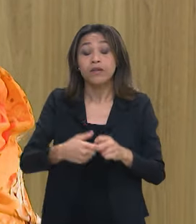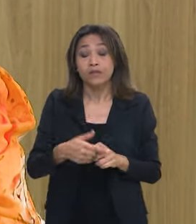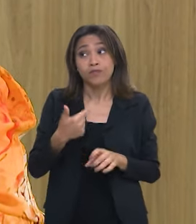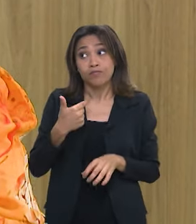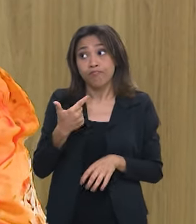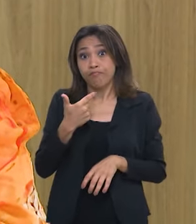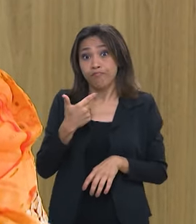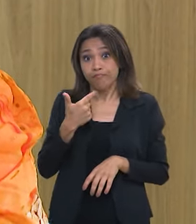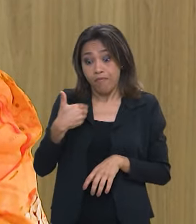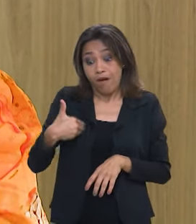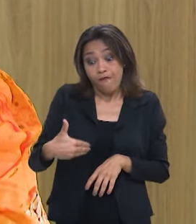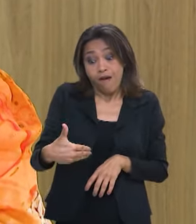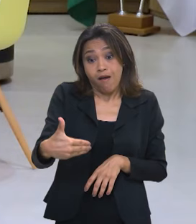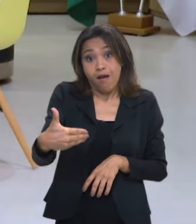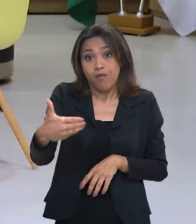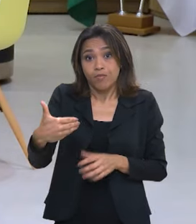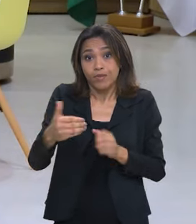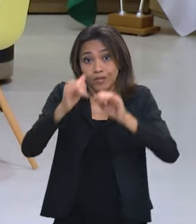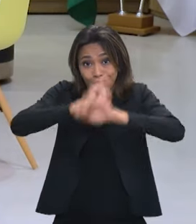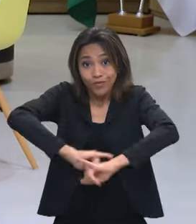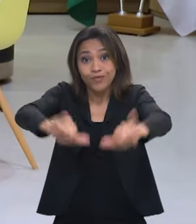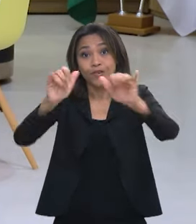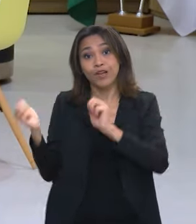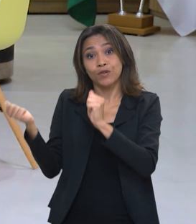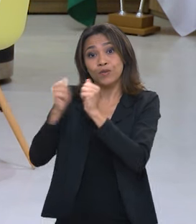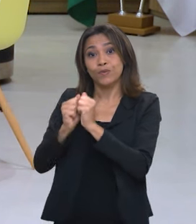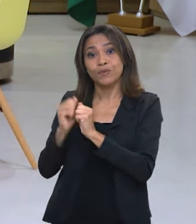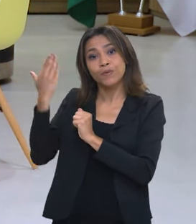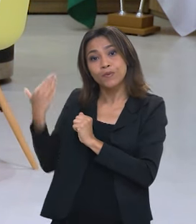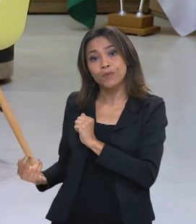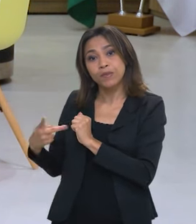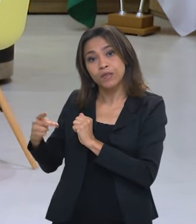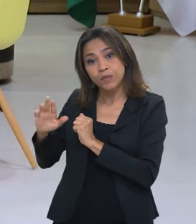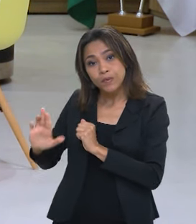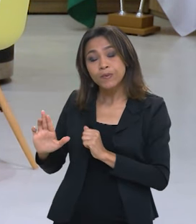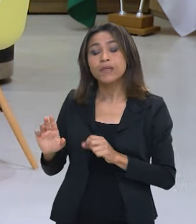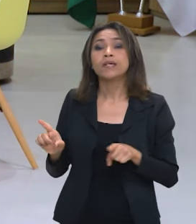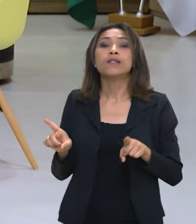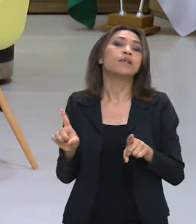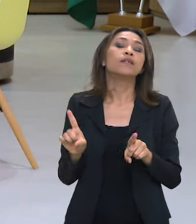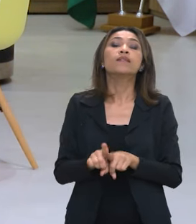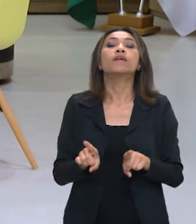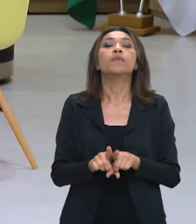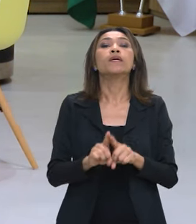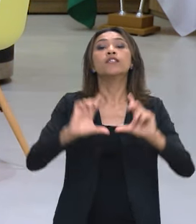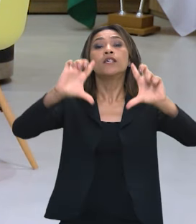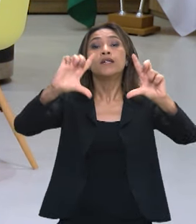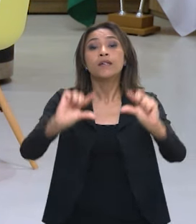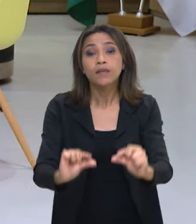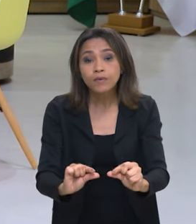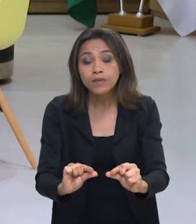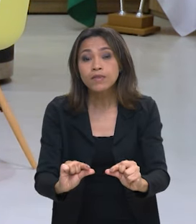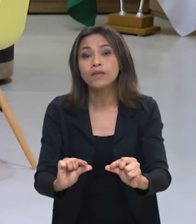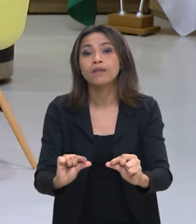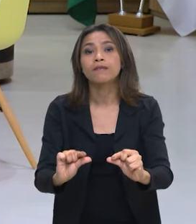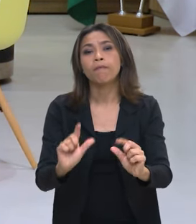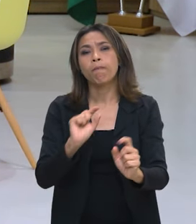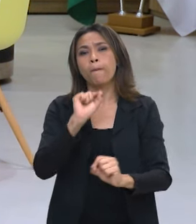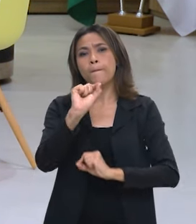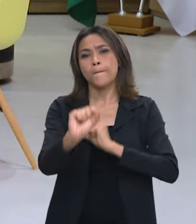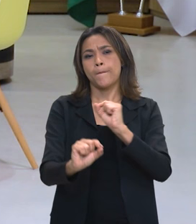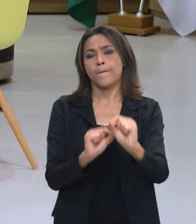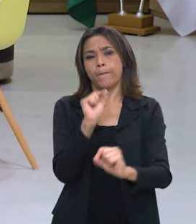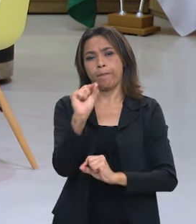brevemente iremos lançar com o presidente Lula enfim e também de reduzir